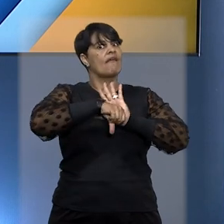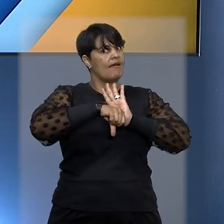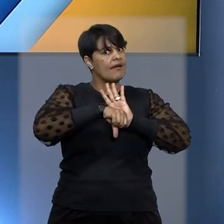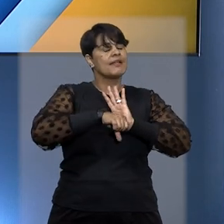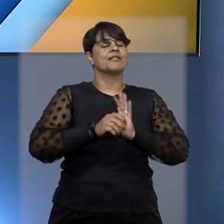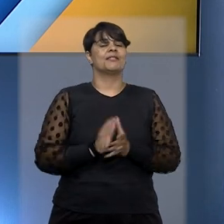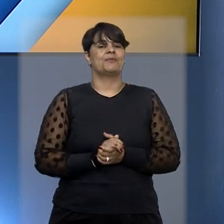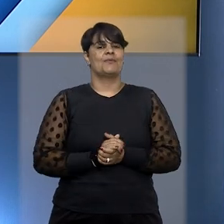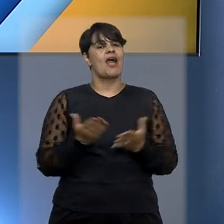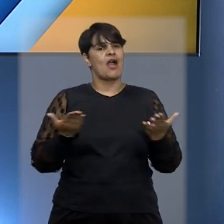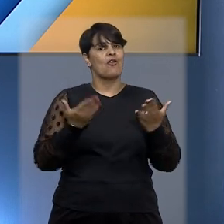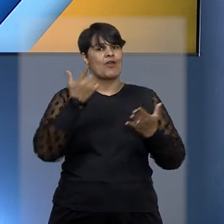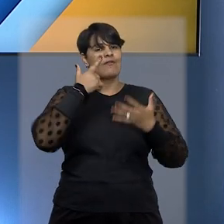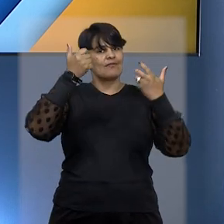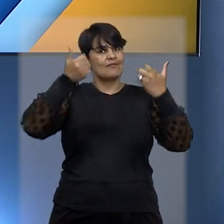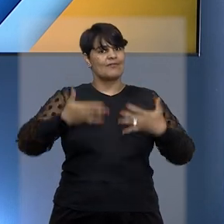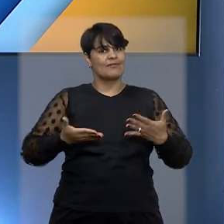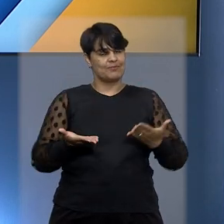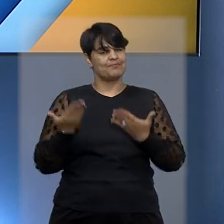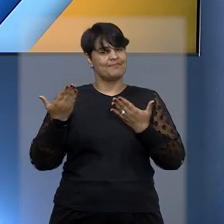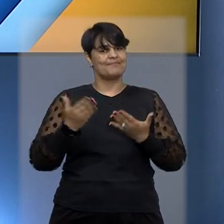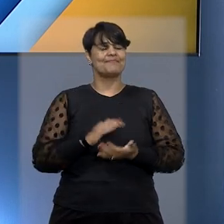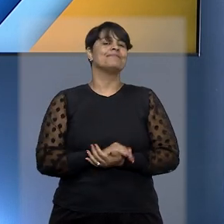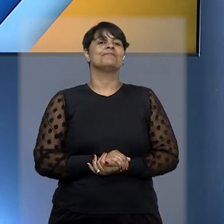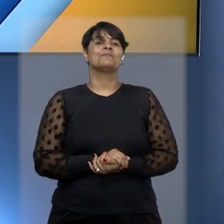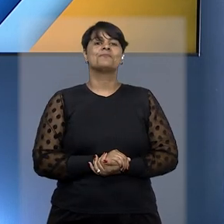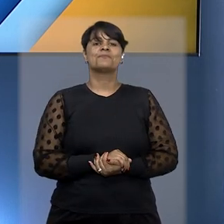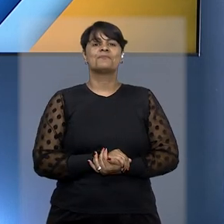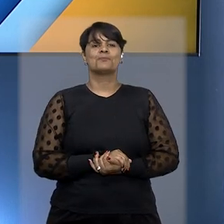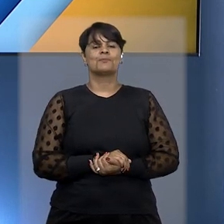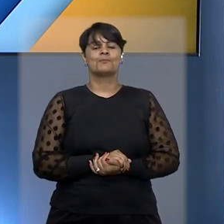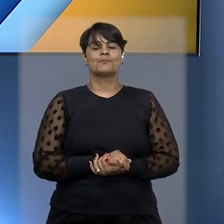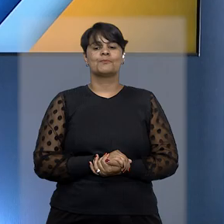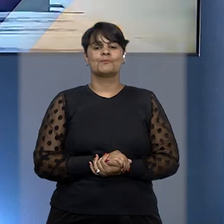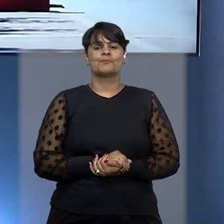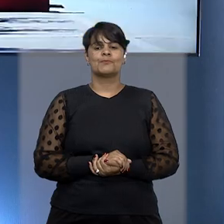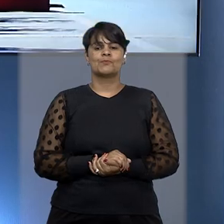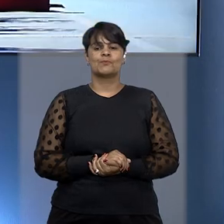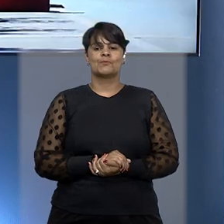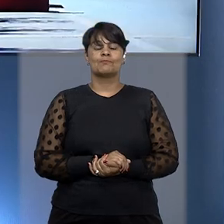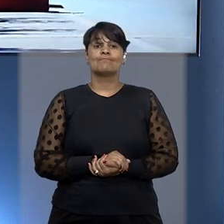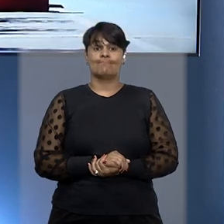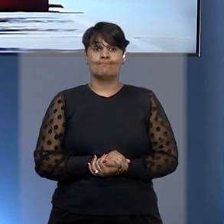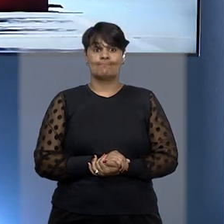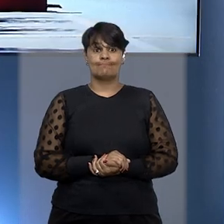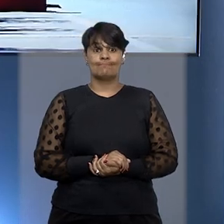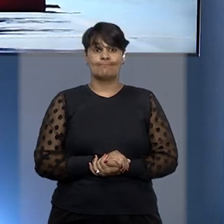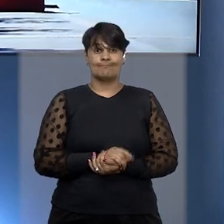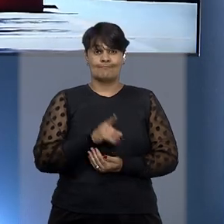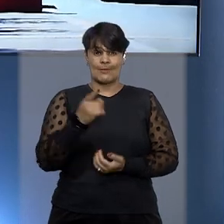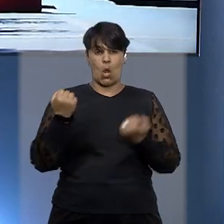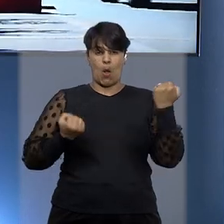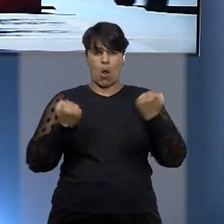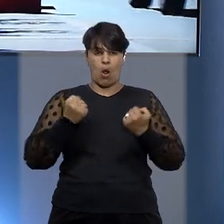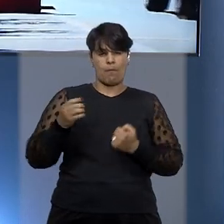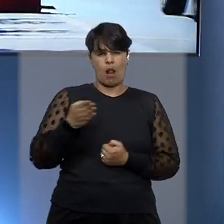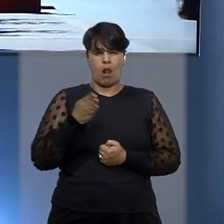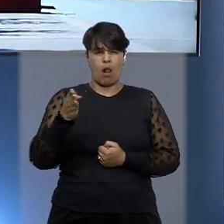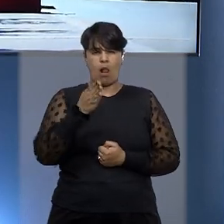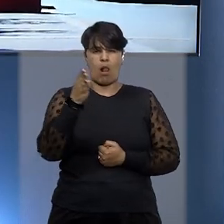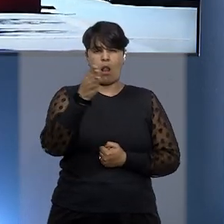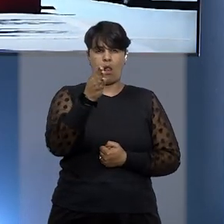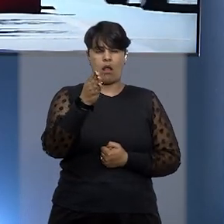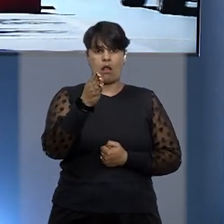decisão da terceira sessão é a repórter Marina Campos. Ignorar a ordem de parada de